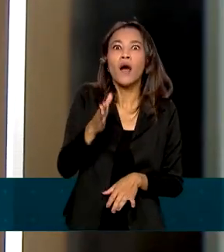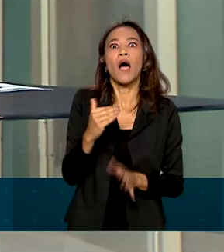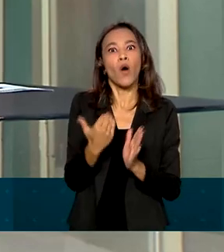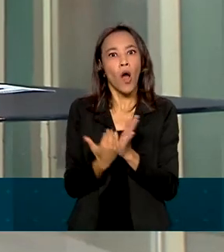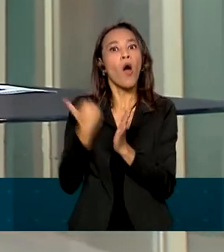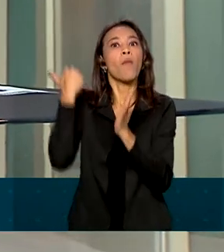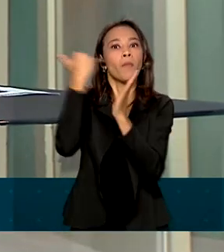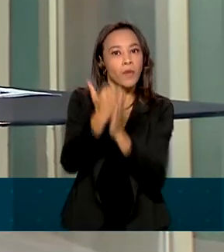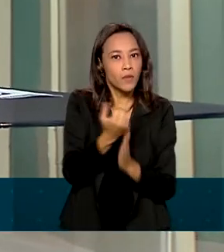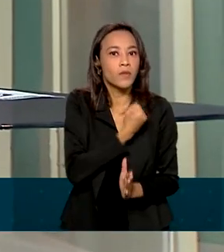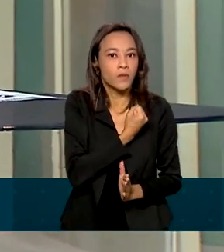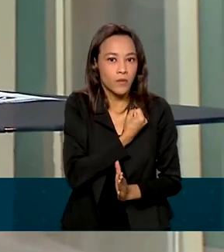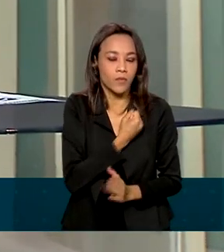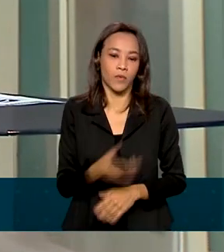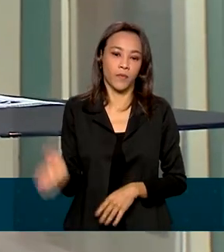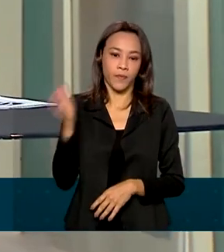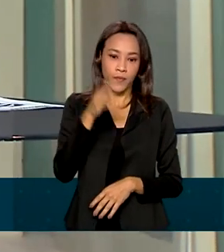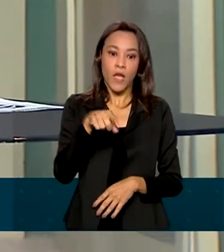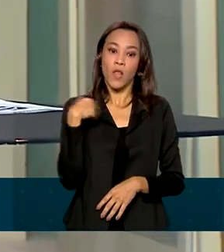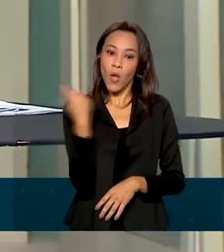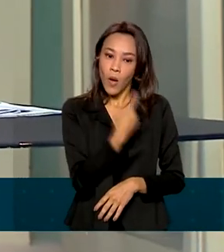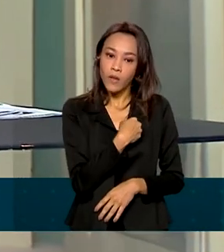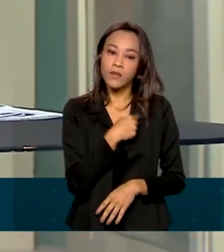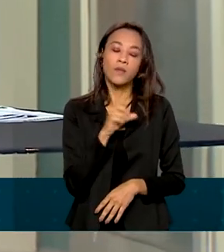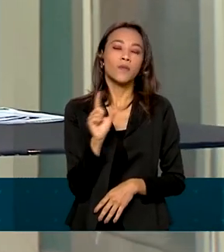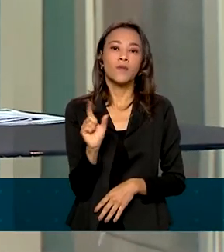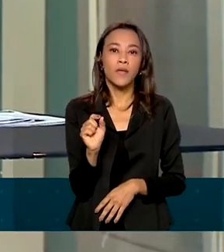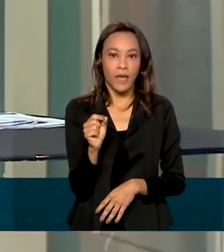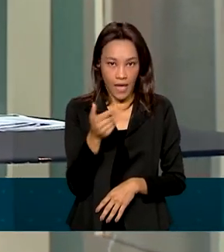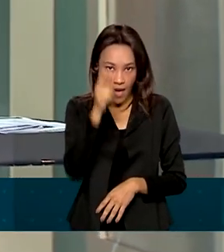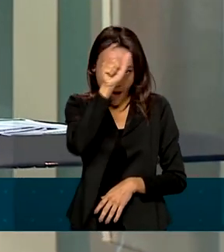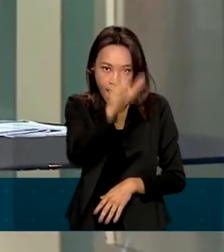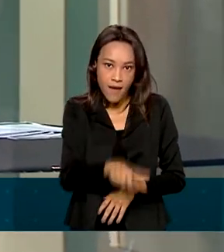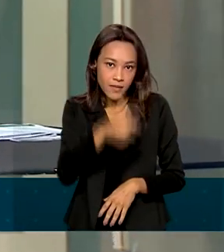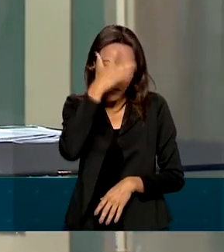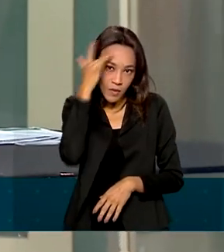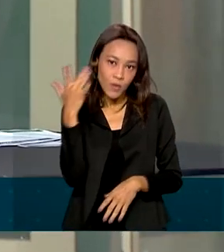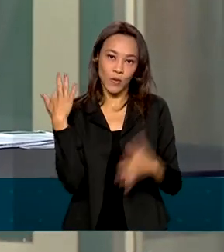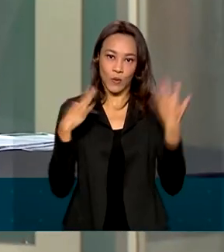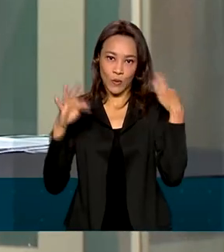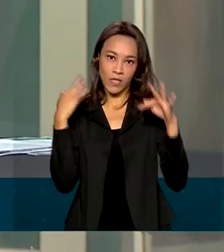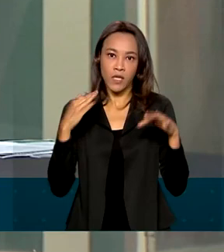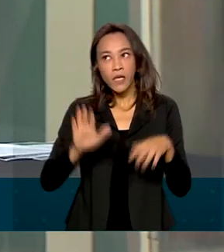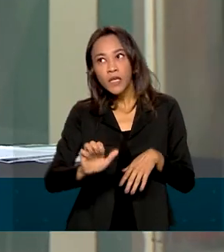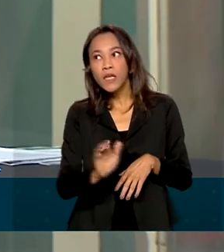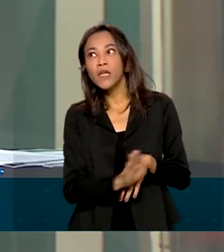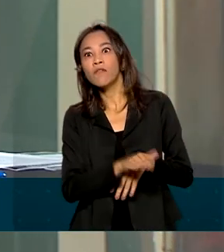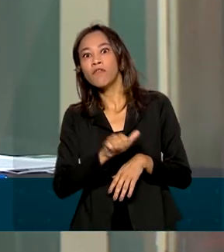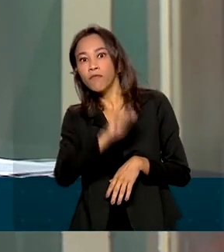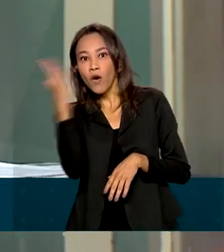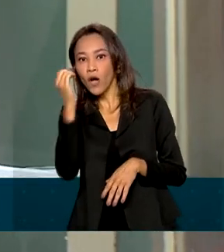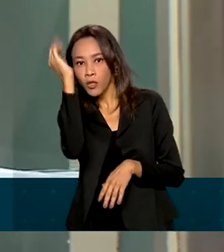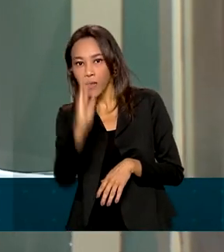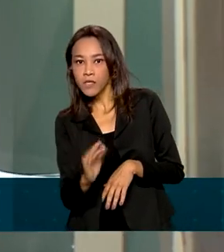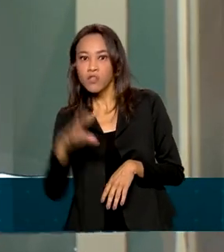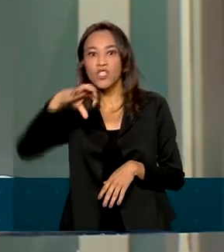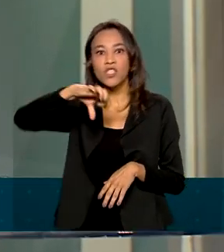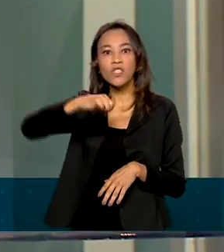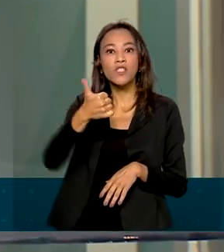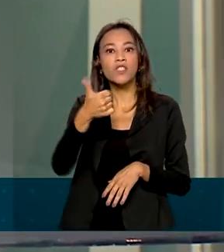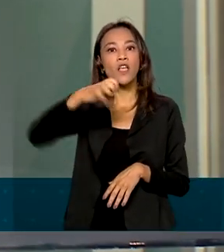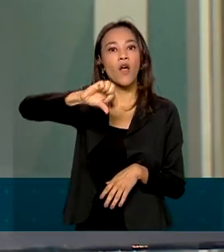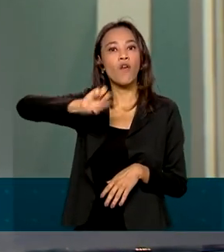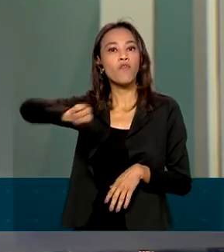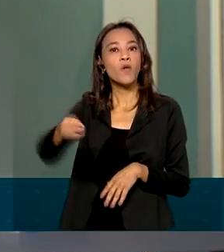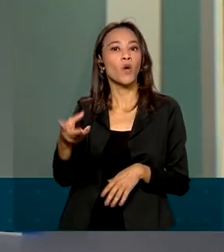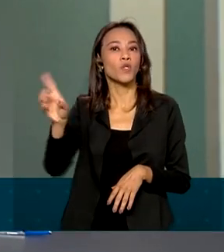O plano principal é a gente fidelizar esse turista brasileiro que ia para o exterior, deixava 19 bilhões de dólares no exterior